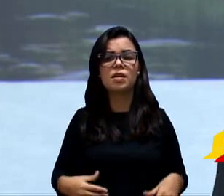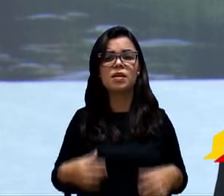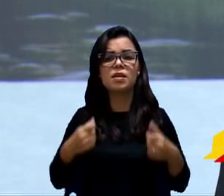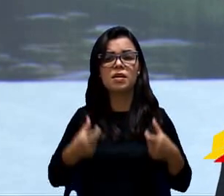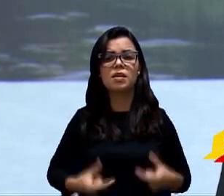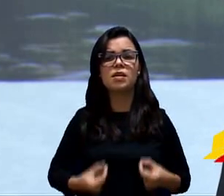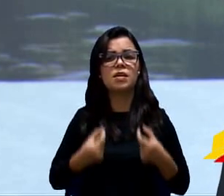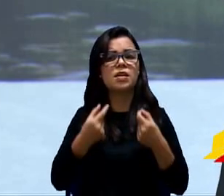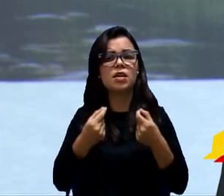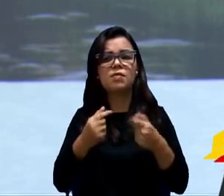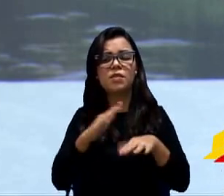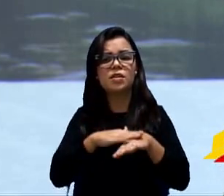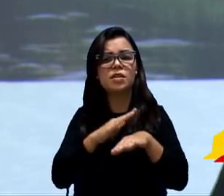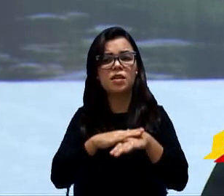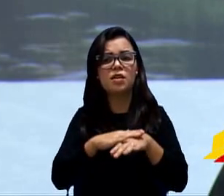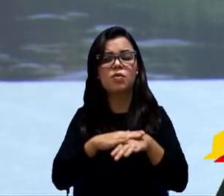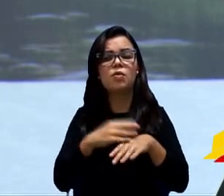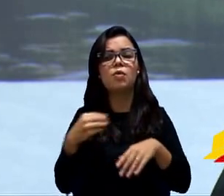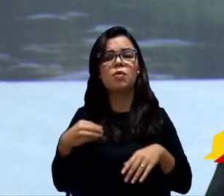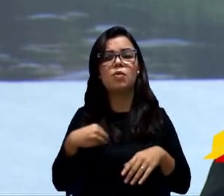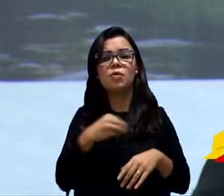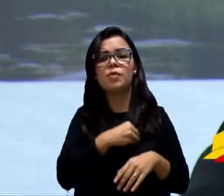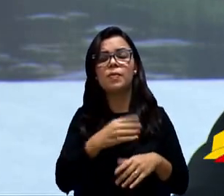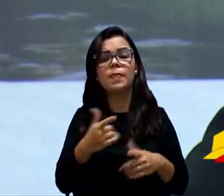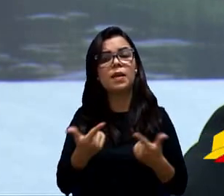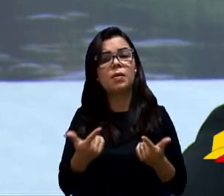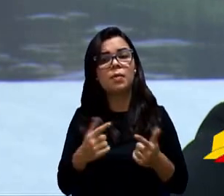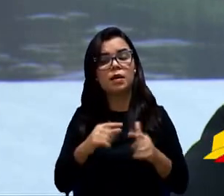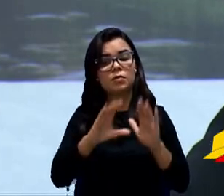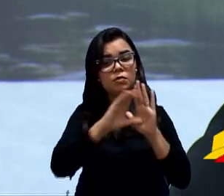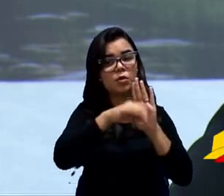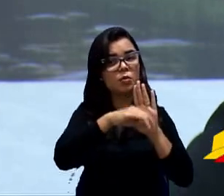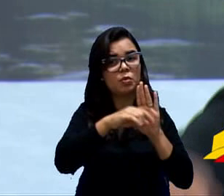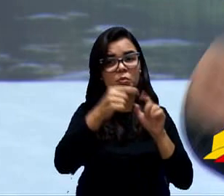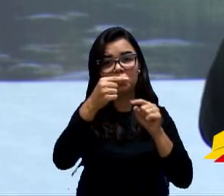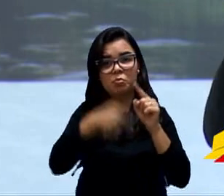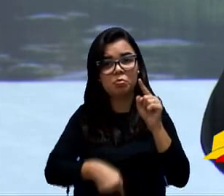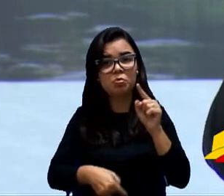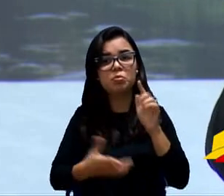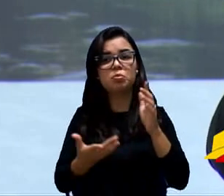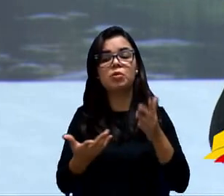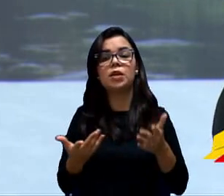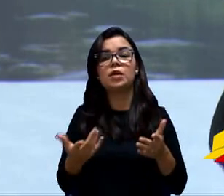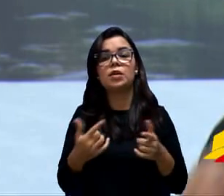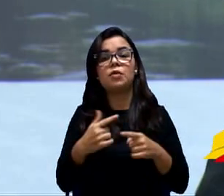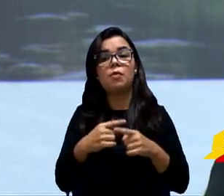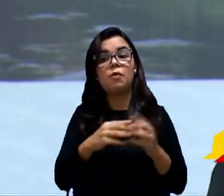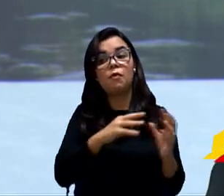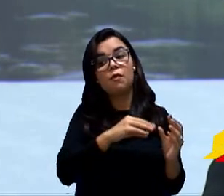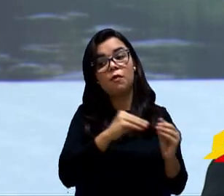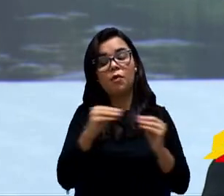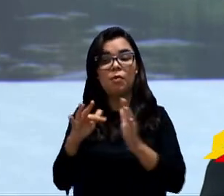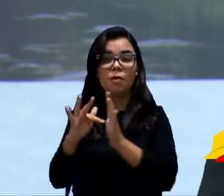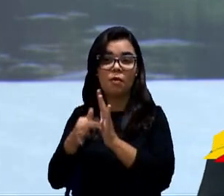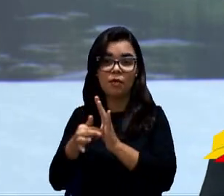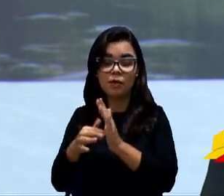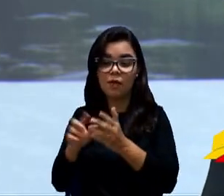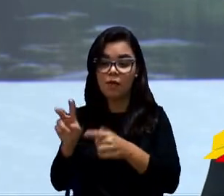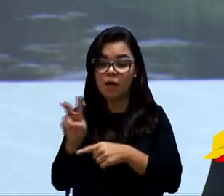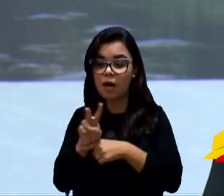apresentamos o projeto e a emenda. Foi dado inconstitucional. Foi para a Fundação, a Fundação analisou isso exaustivamente.